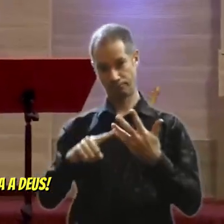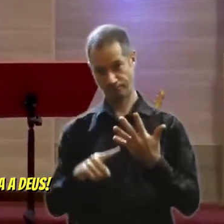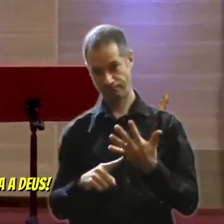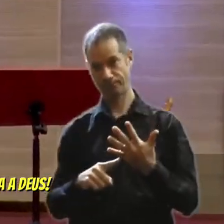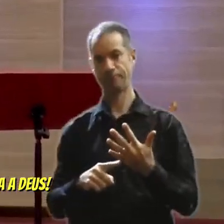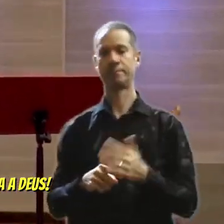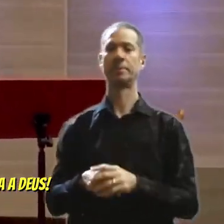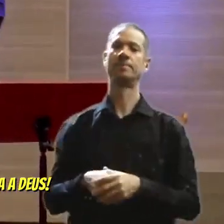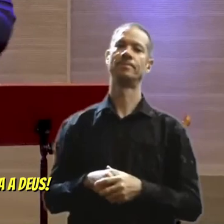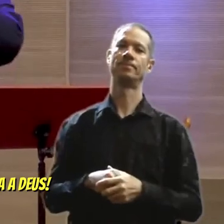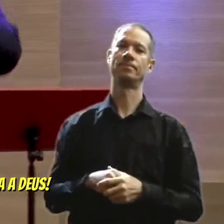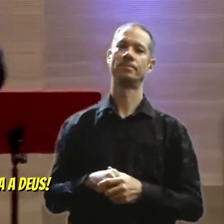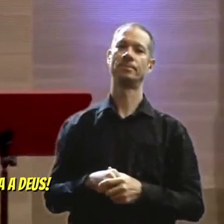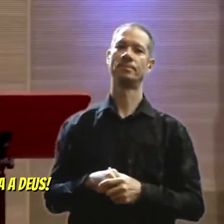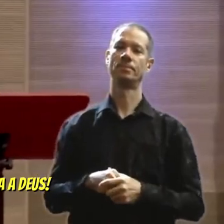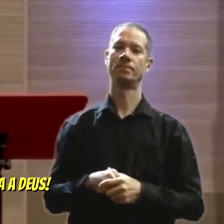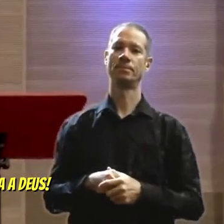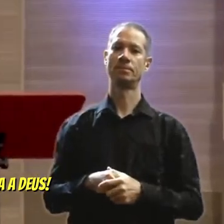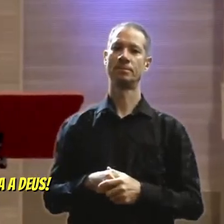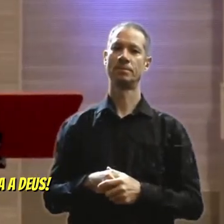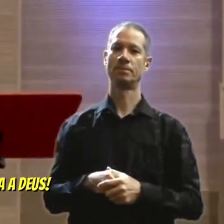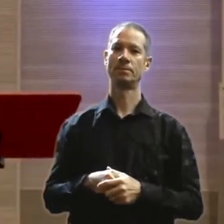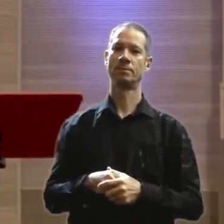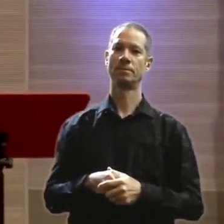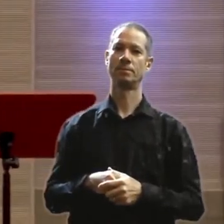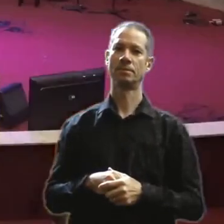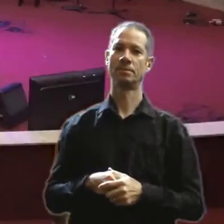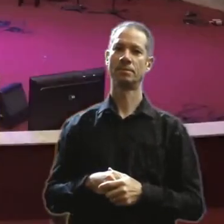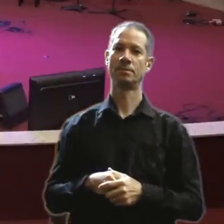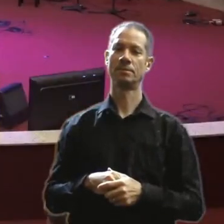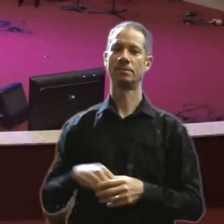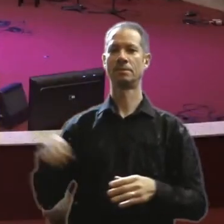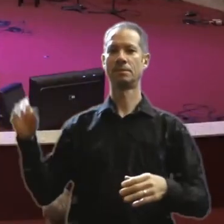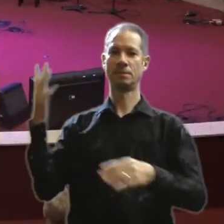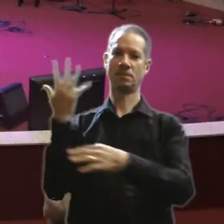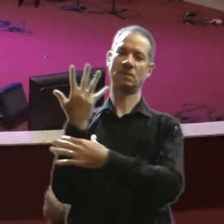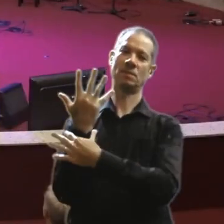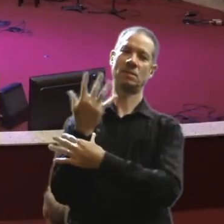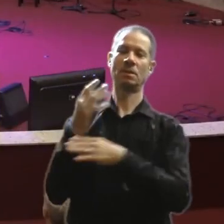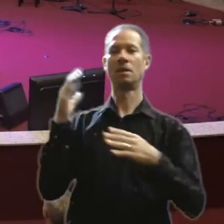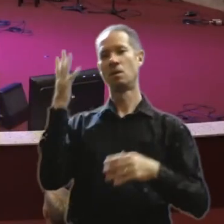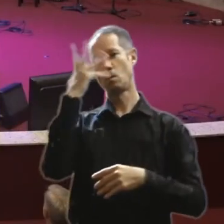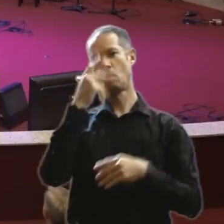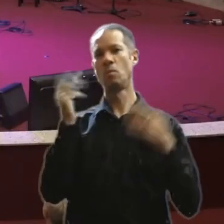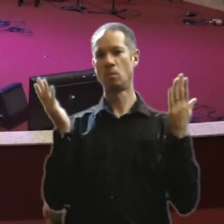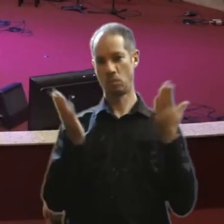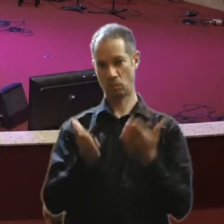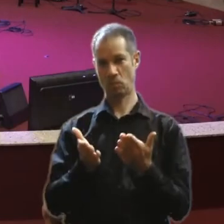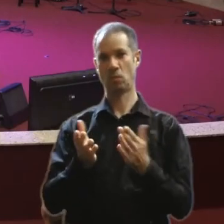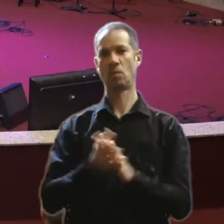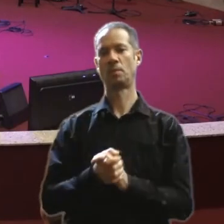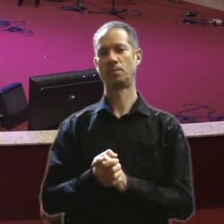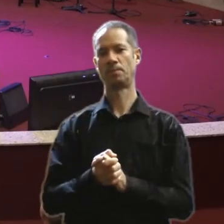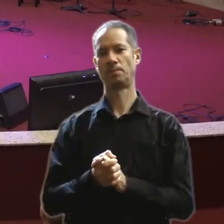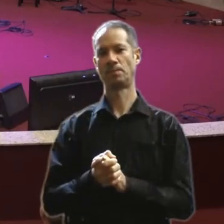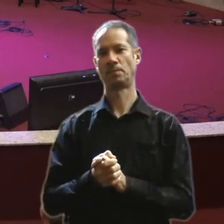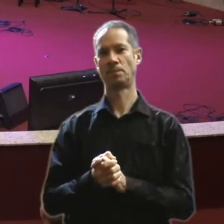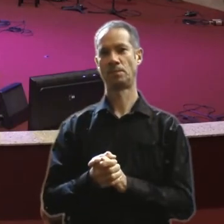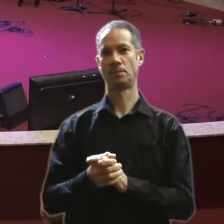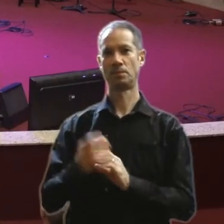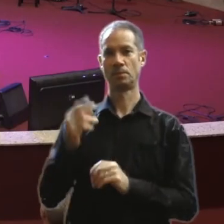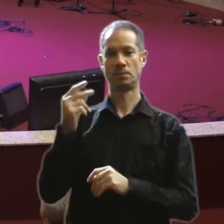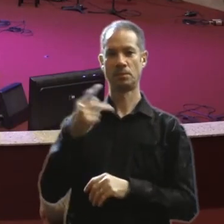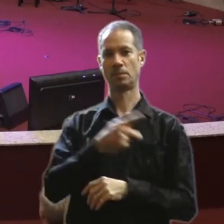mesmo, está vendo, pastor? Artista, alame. Mudaram, glória a Deus. Agora ficou bonito, ó. Pastor Luiz